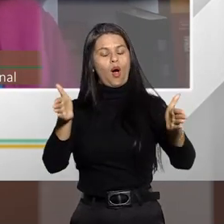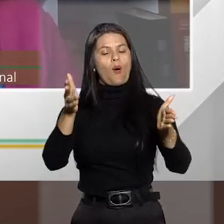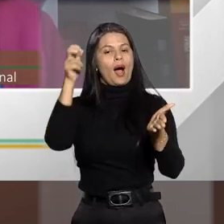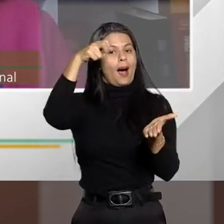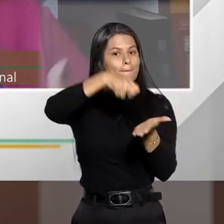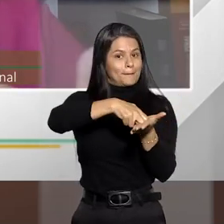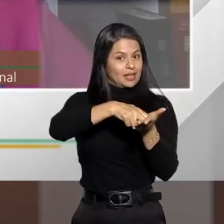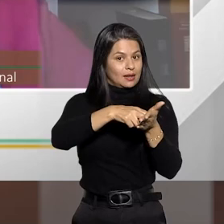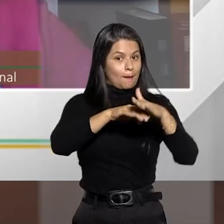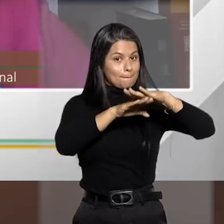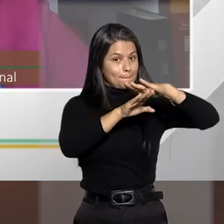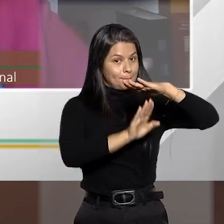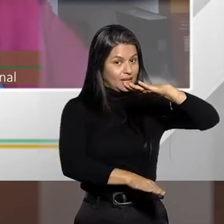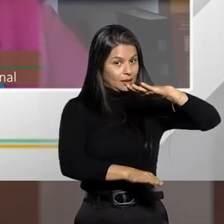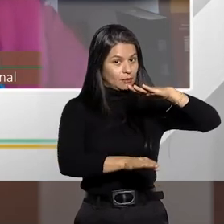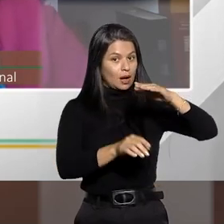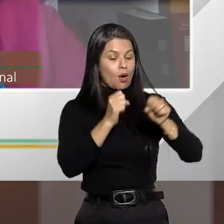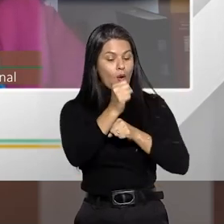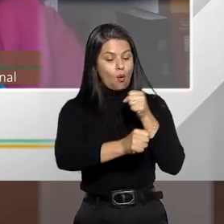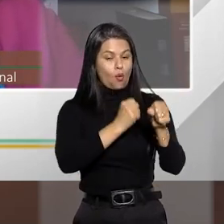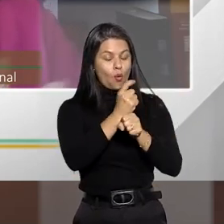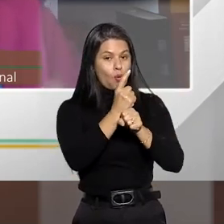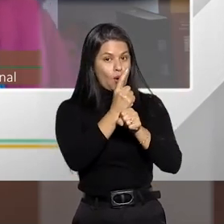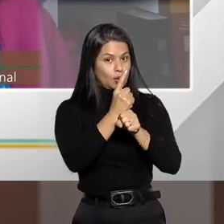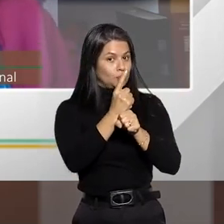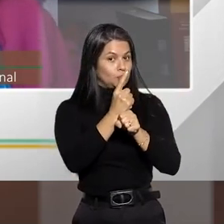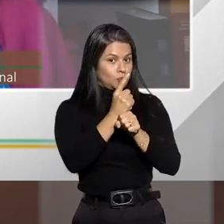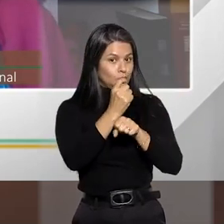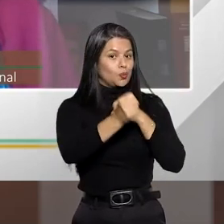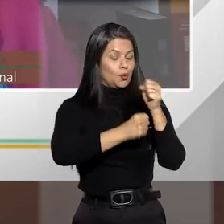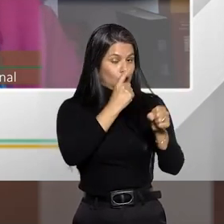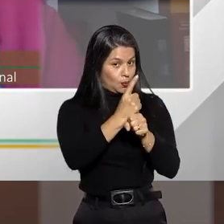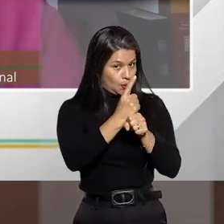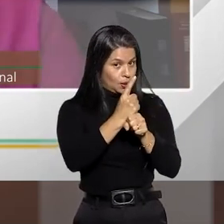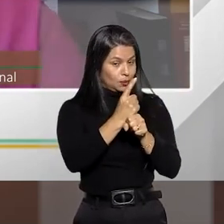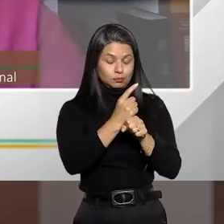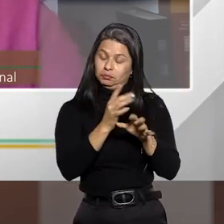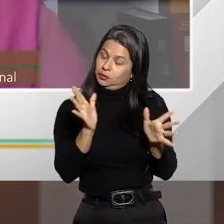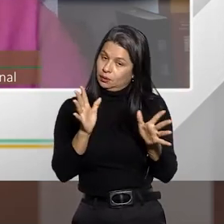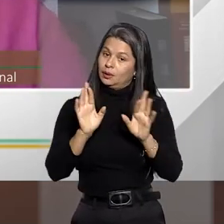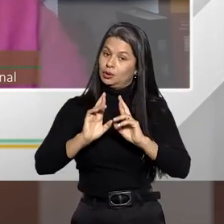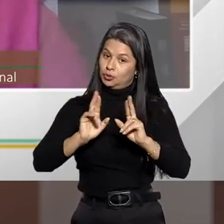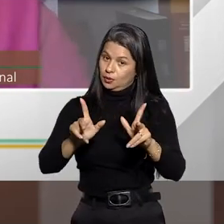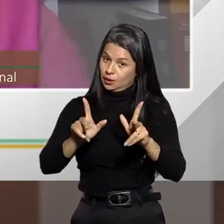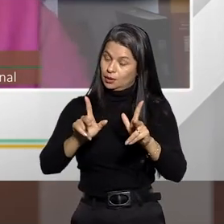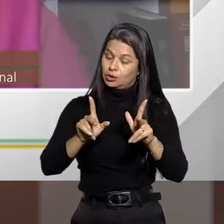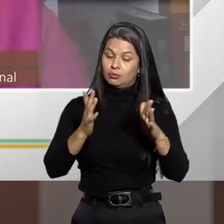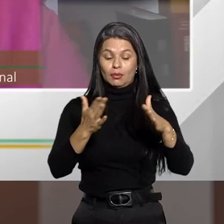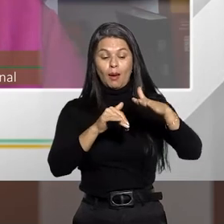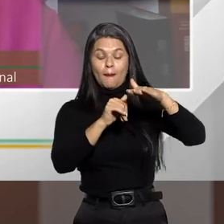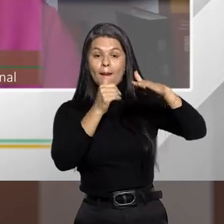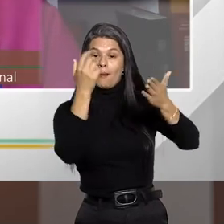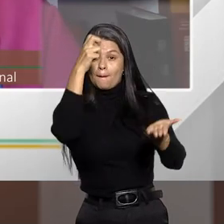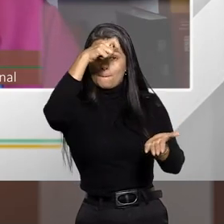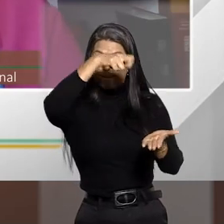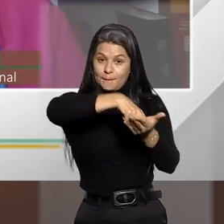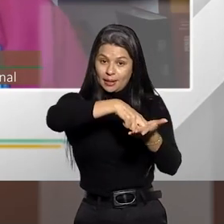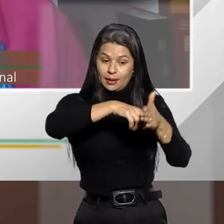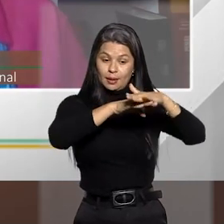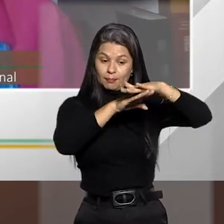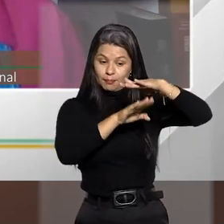seja de até um ano. Então, é diferente. Infração de menor potencial ofensivo, a infração com pena